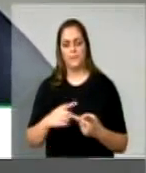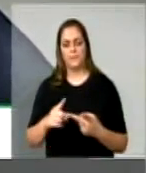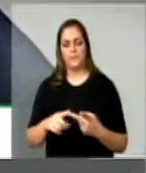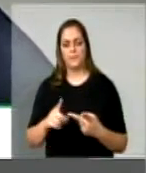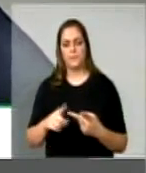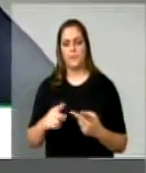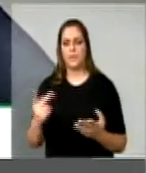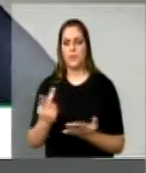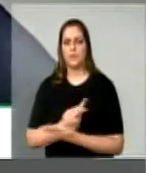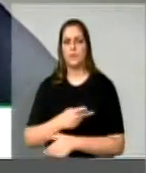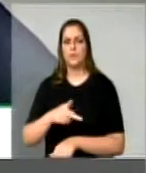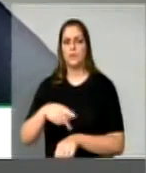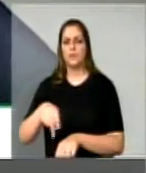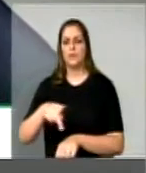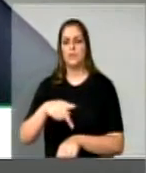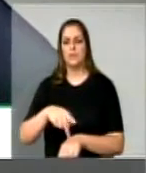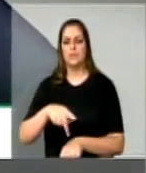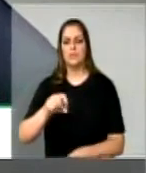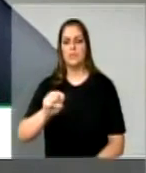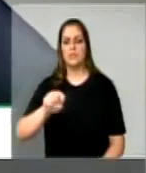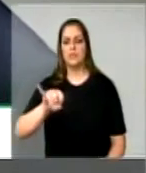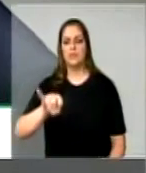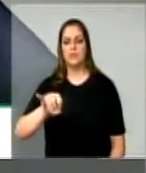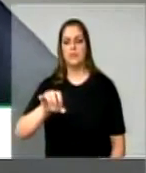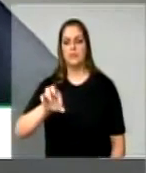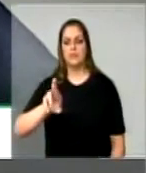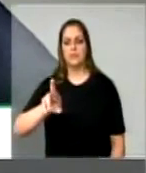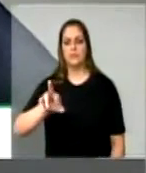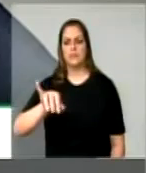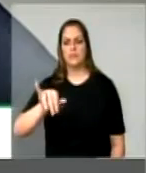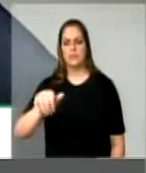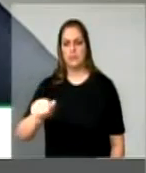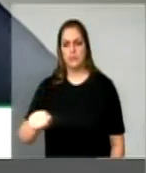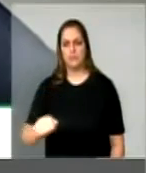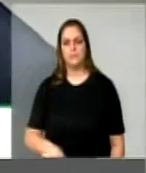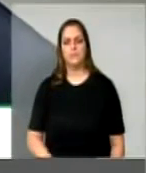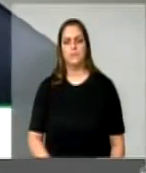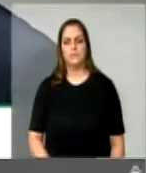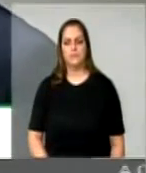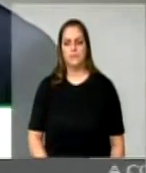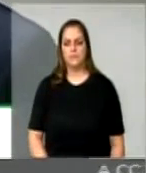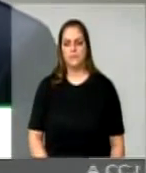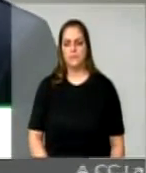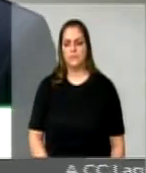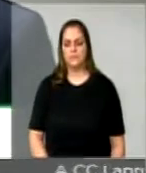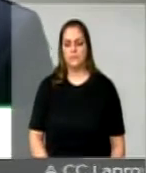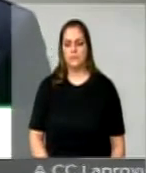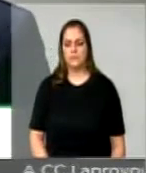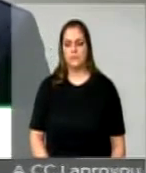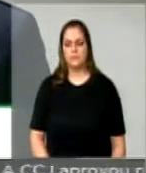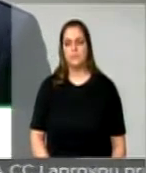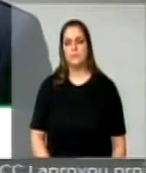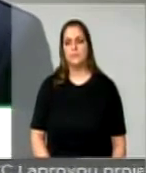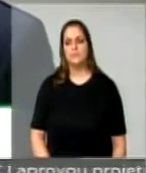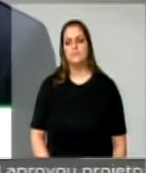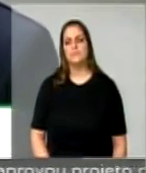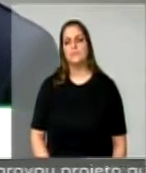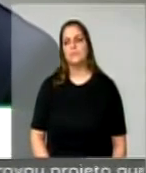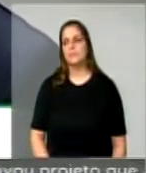na Síria, deputado Peronde. Eu quero pedir só mais um minuto por parte do presidente,